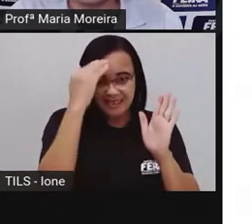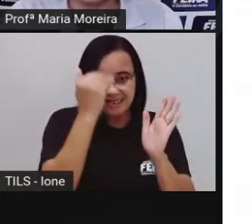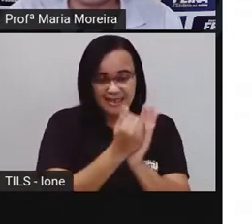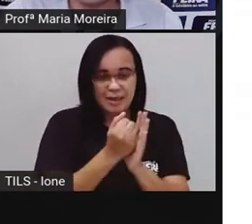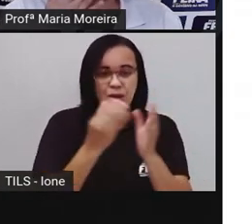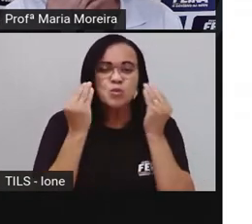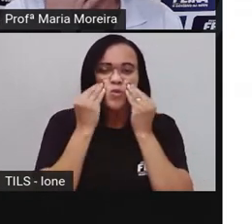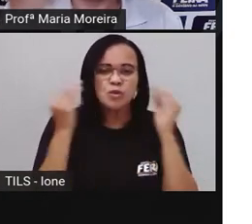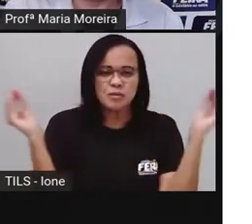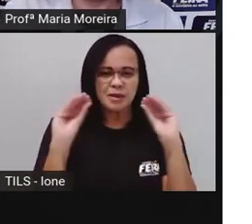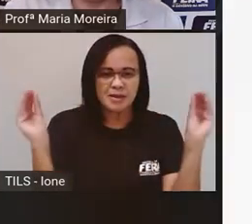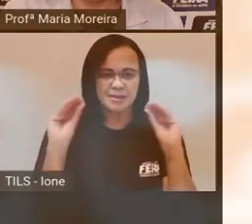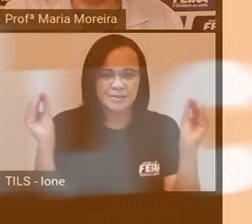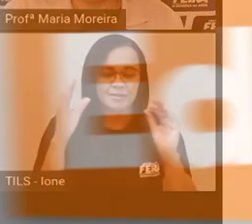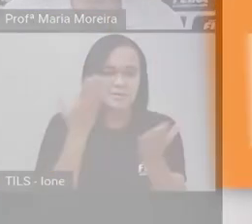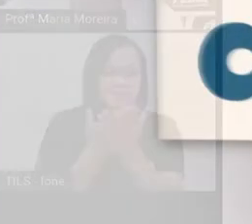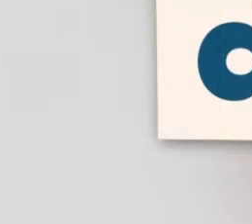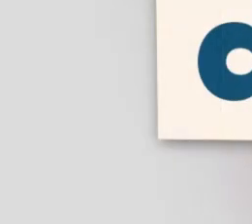e até a nossa próxima aula.